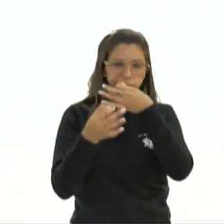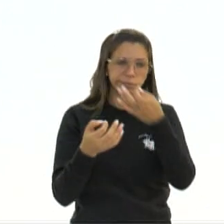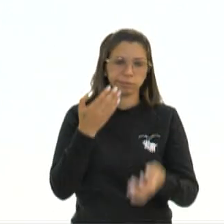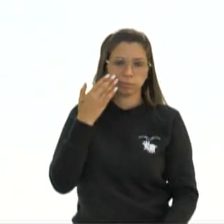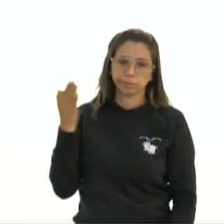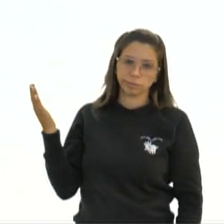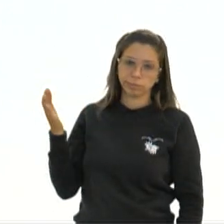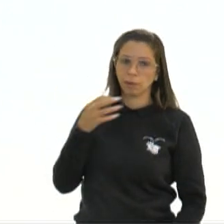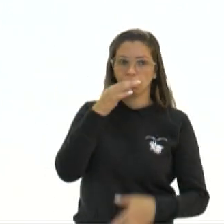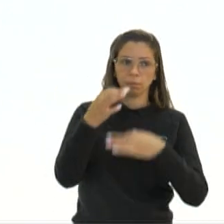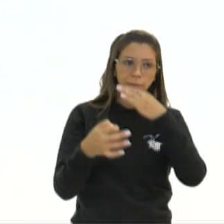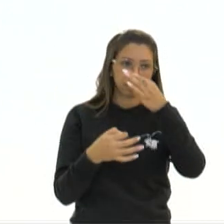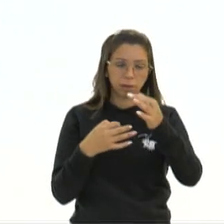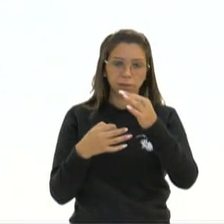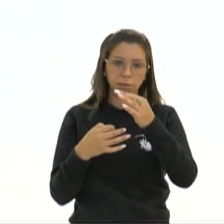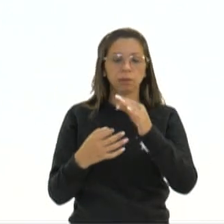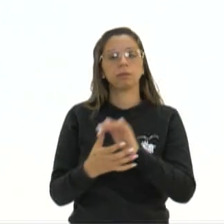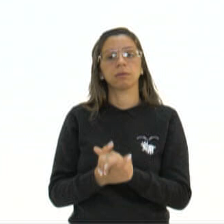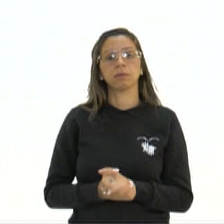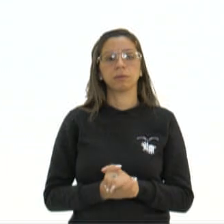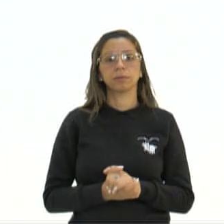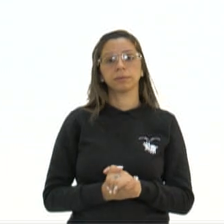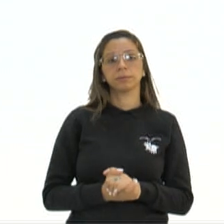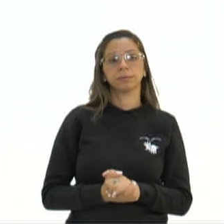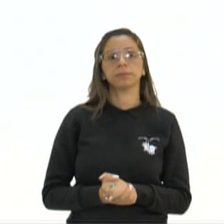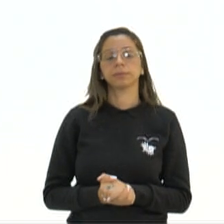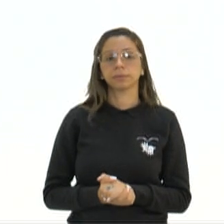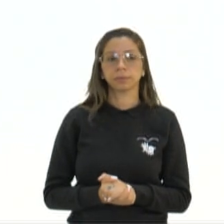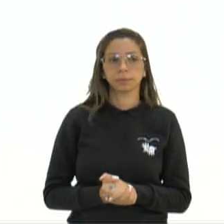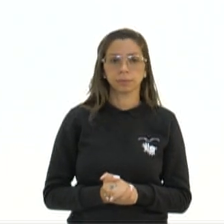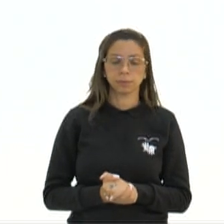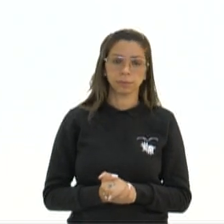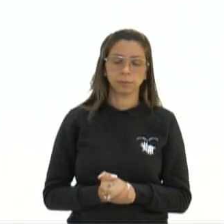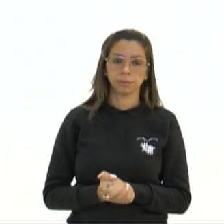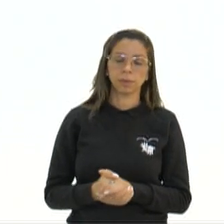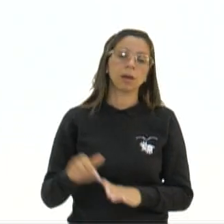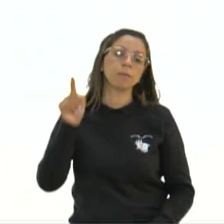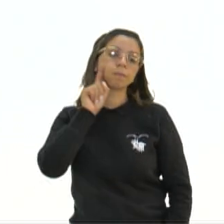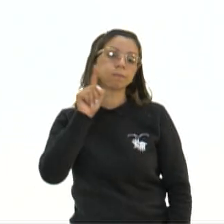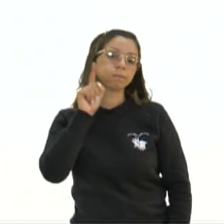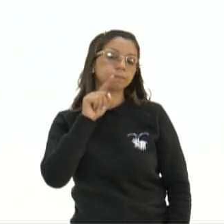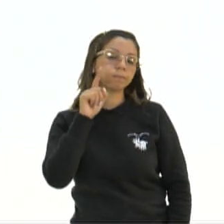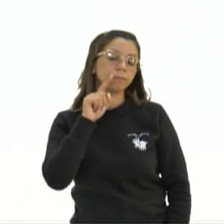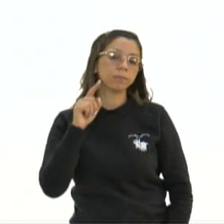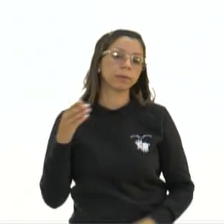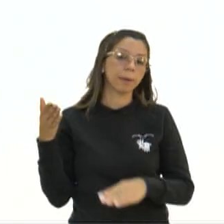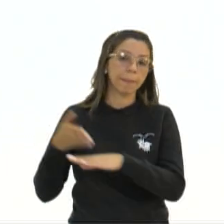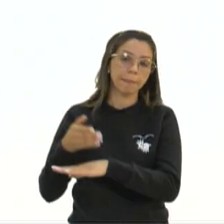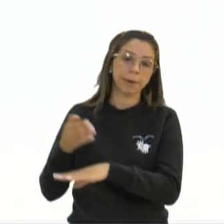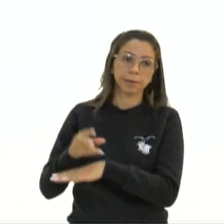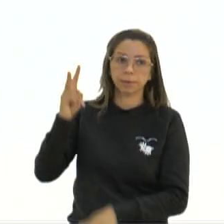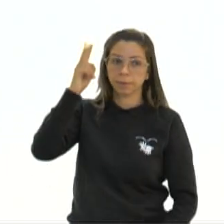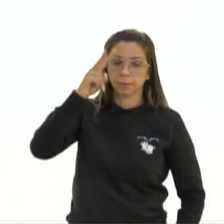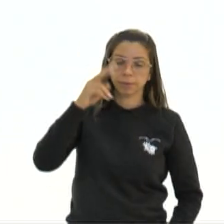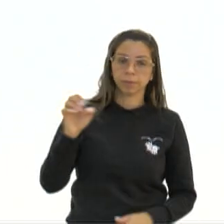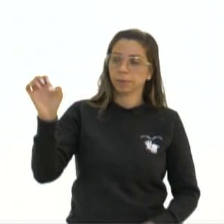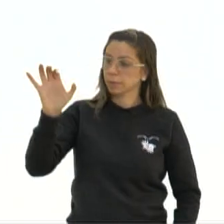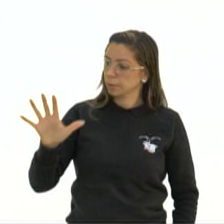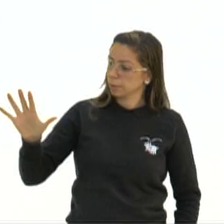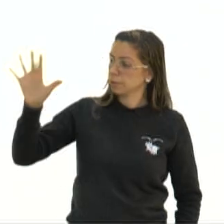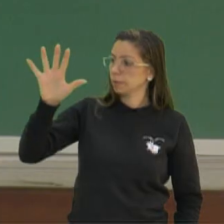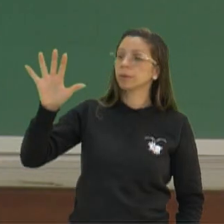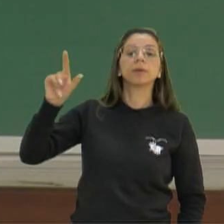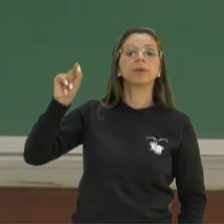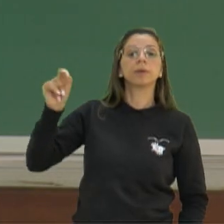alguns críticos, a gente está vendo aqui os Estados Unidos entrando nessa história. Na Europa, a globalização